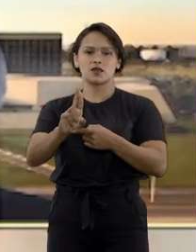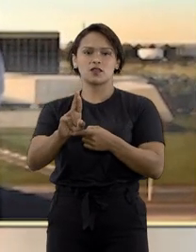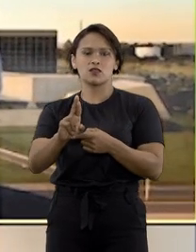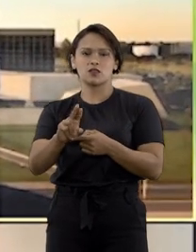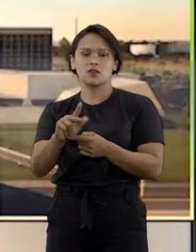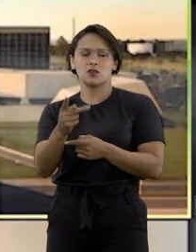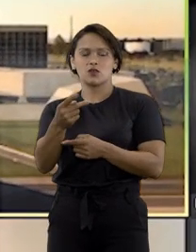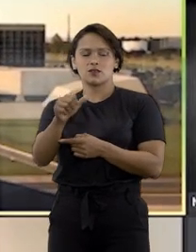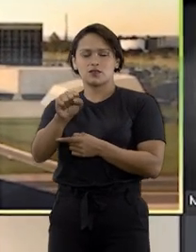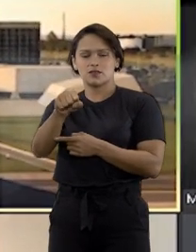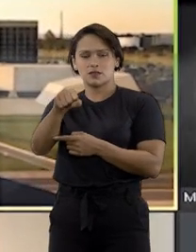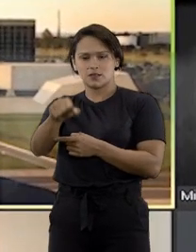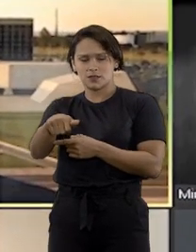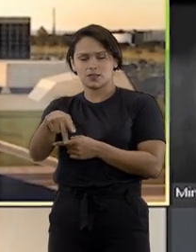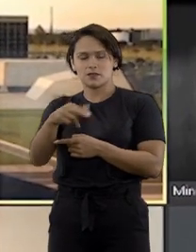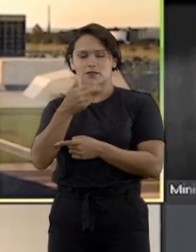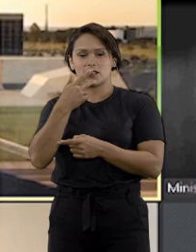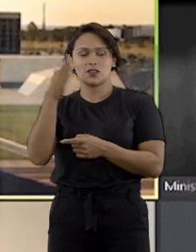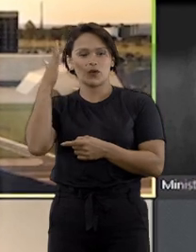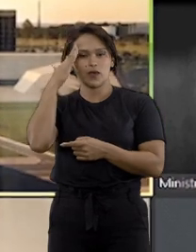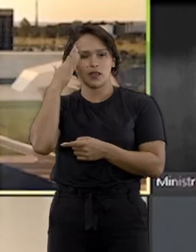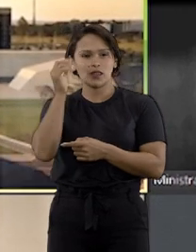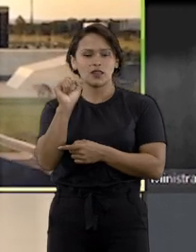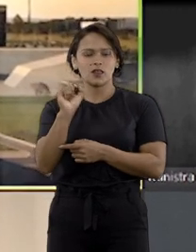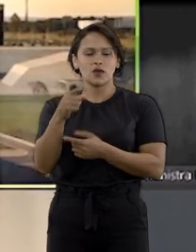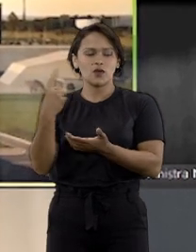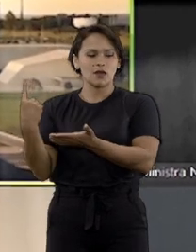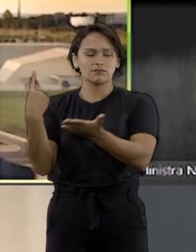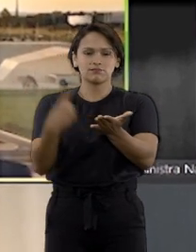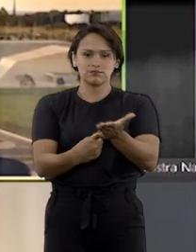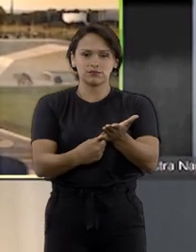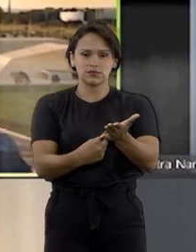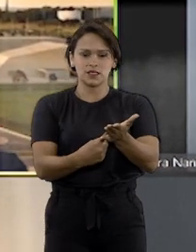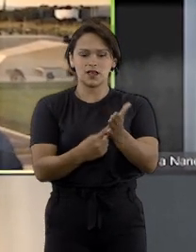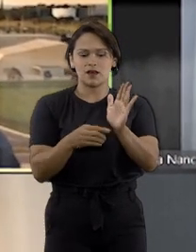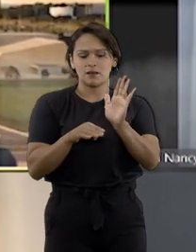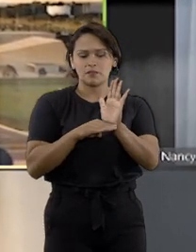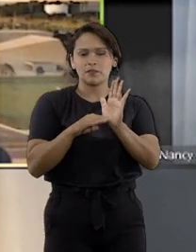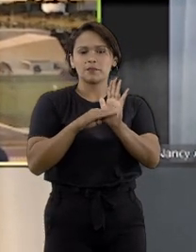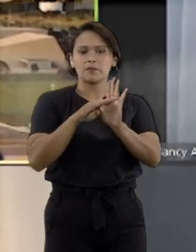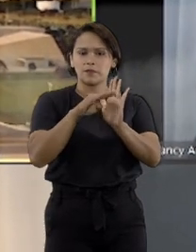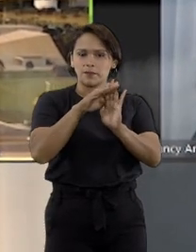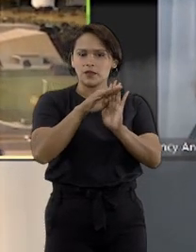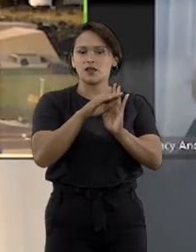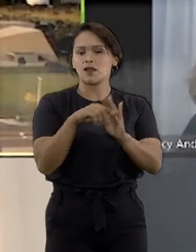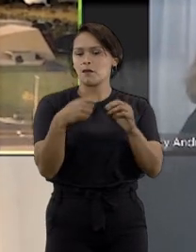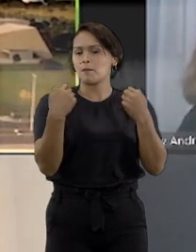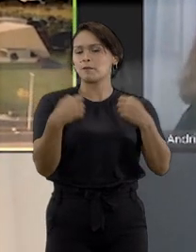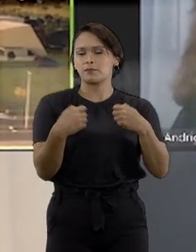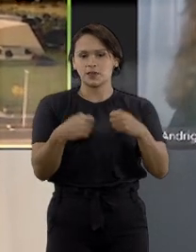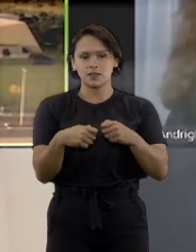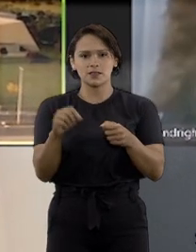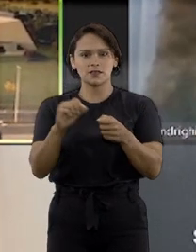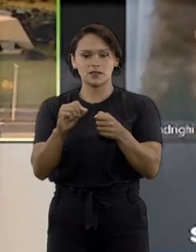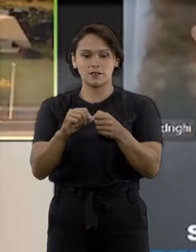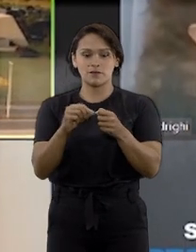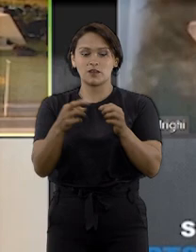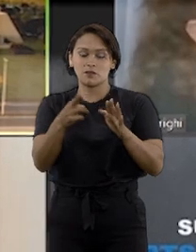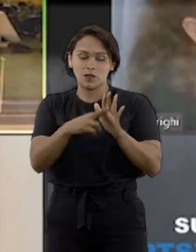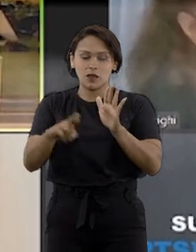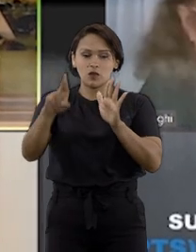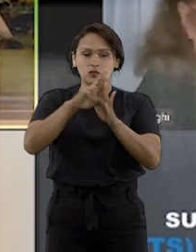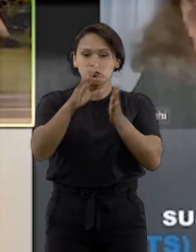Paulo de Tarso Sanseverino, entendeu que a aplicação de penalidades gradativas é condição indispensável para a resolução do